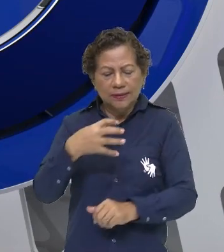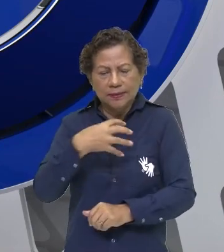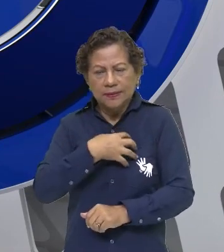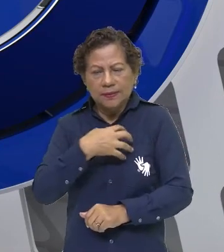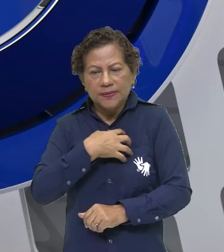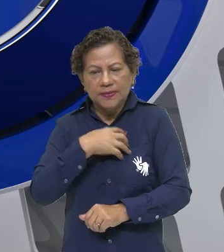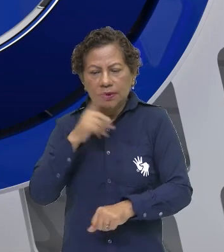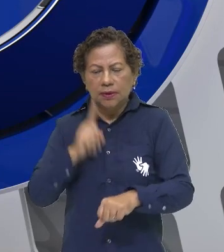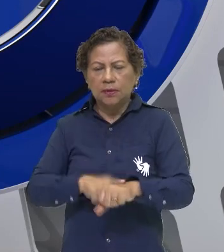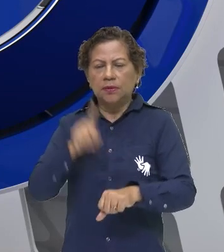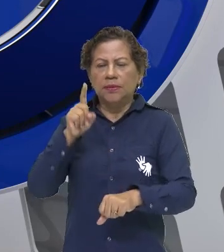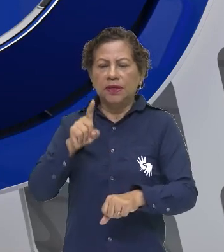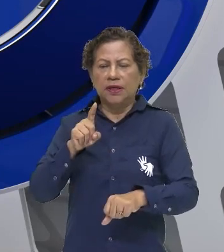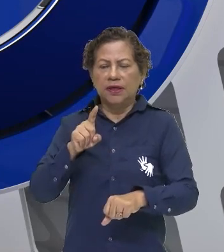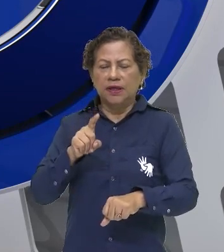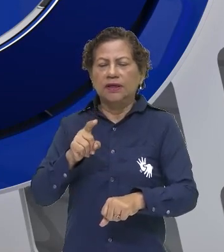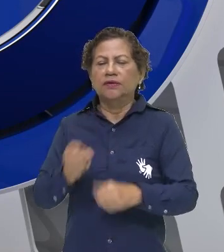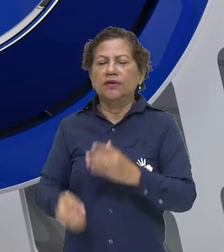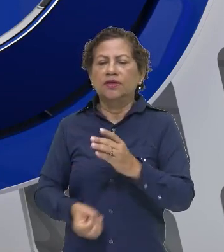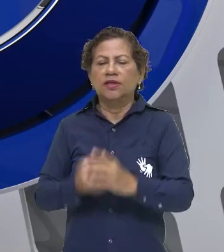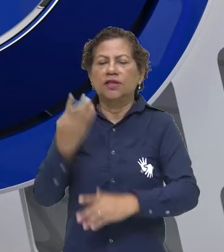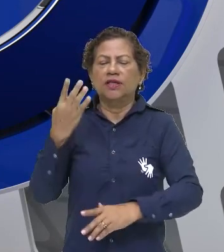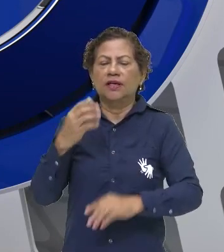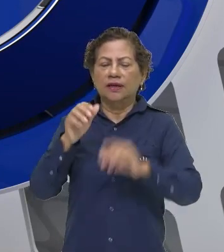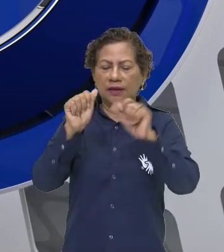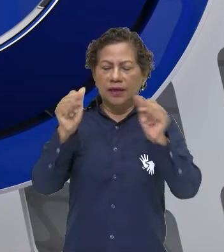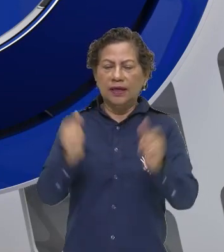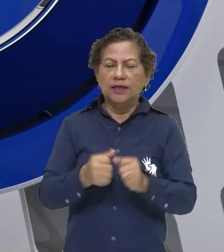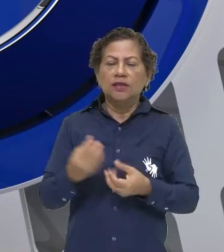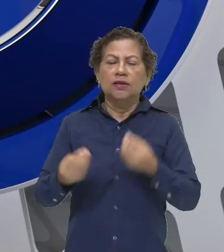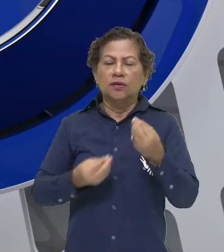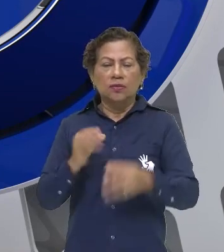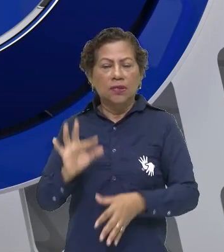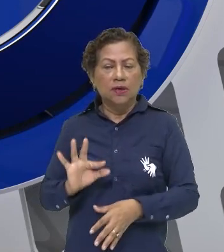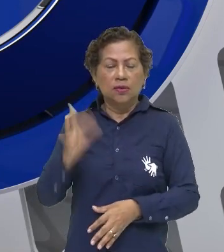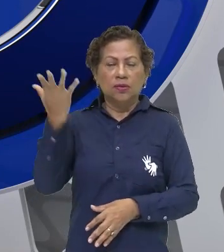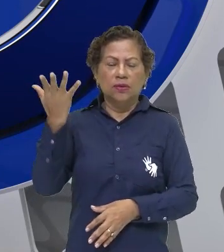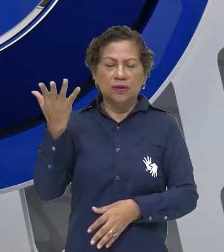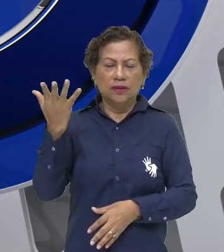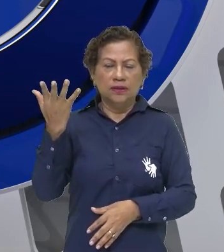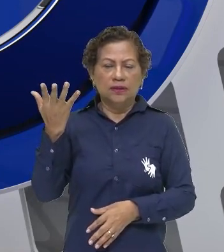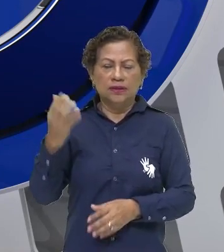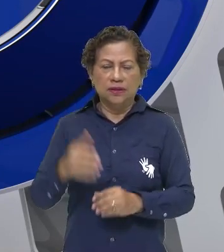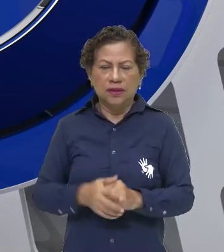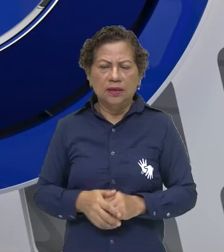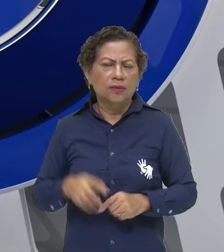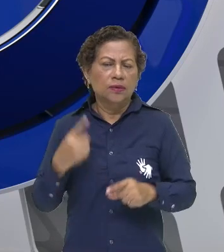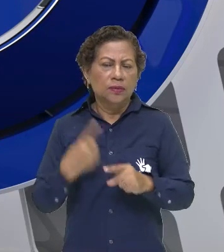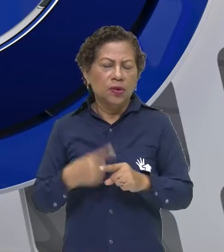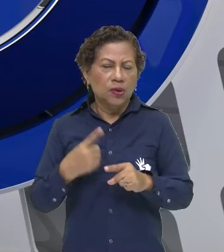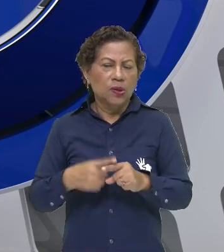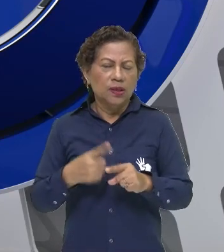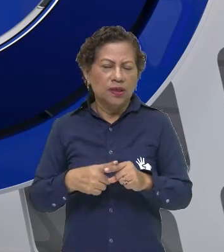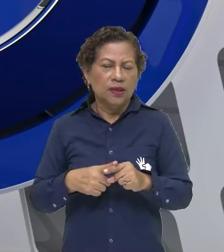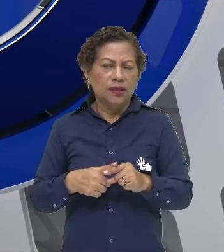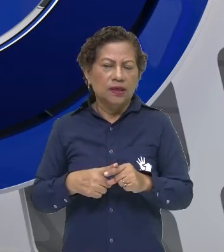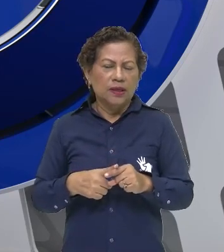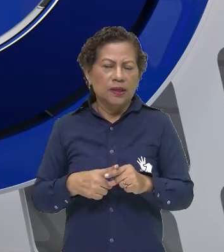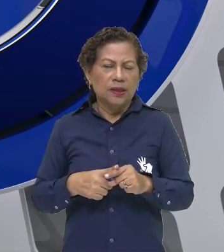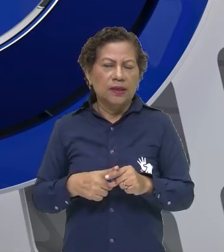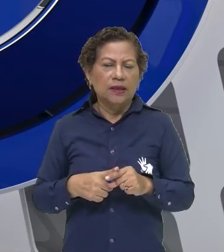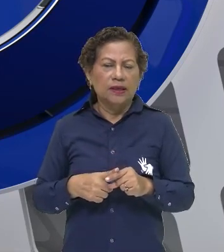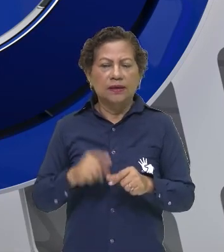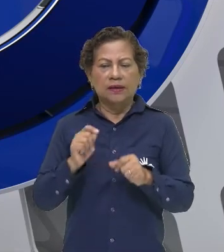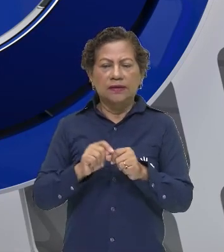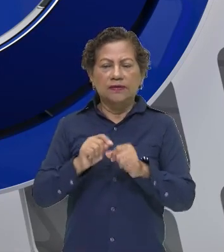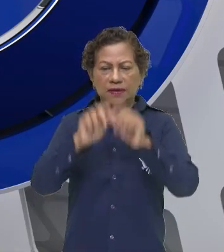momento. O porquê que aconteceu daquela forma, porquê que eles se expressaram daquele jeito. Tá